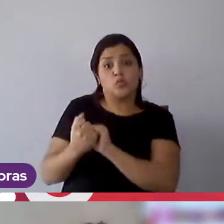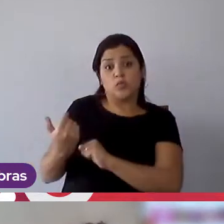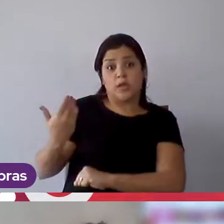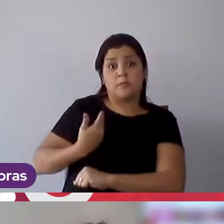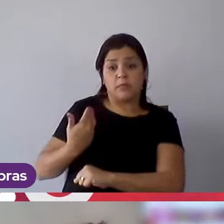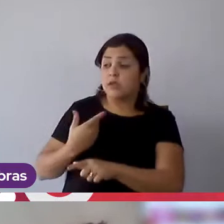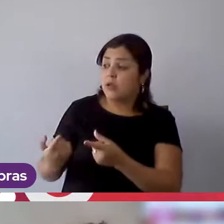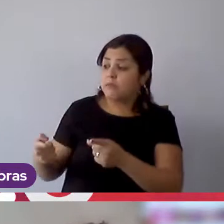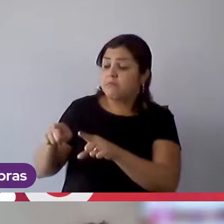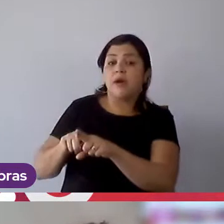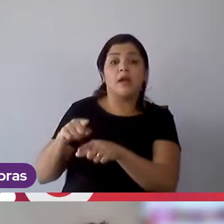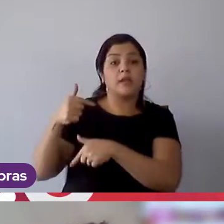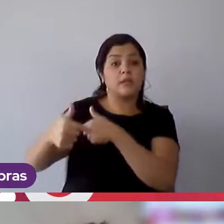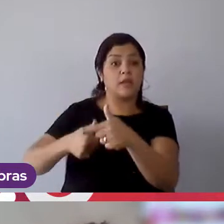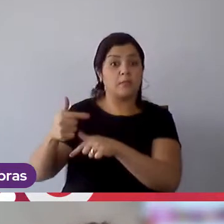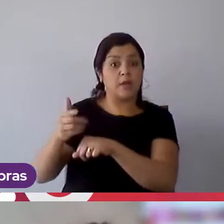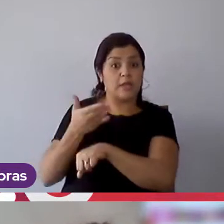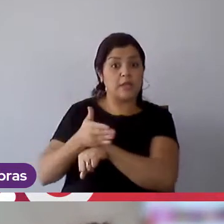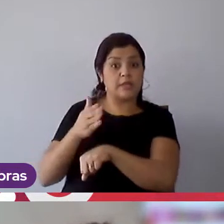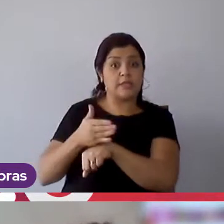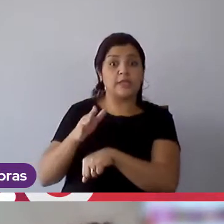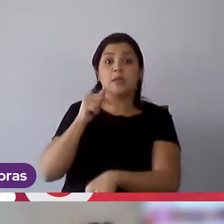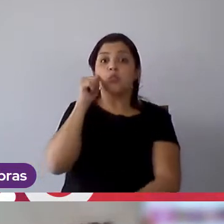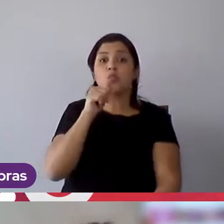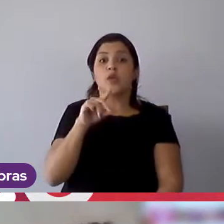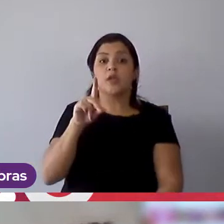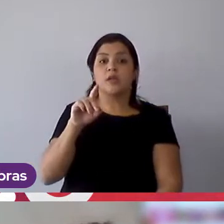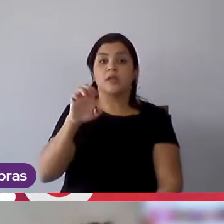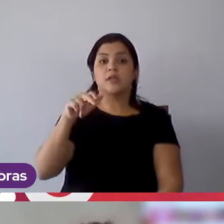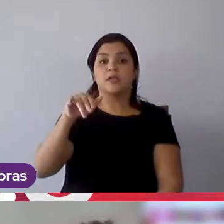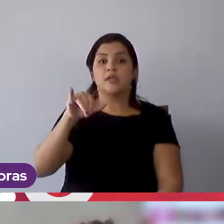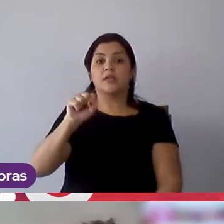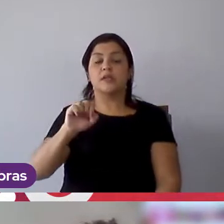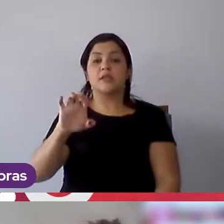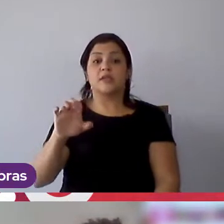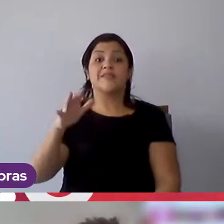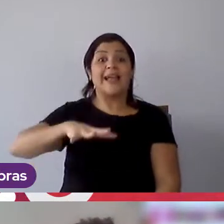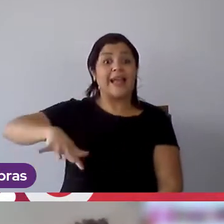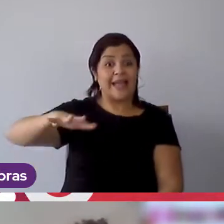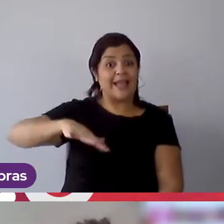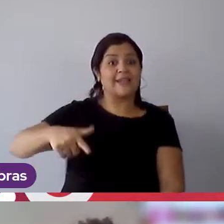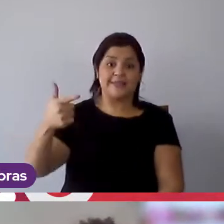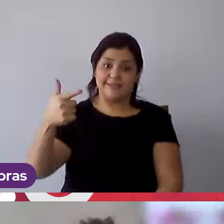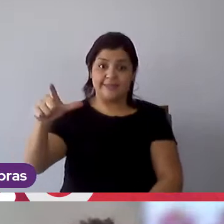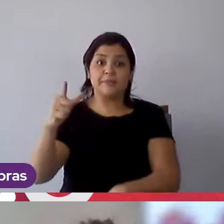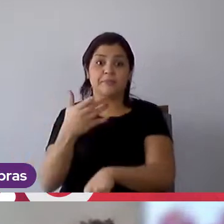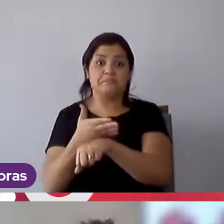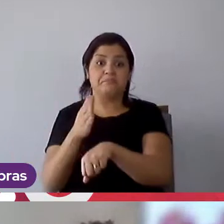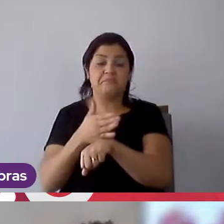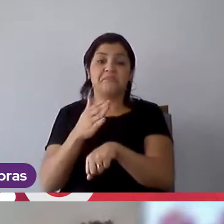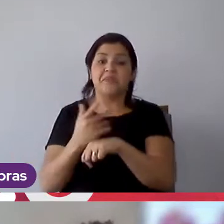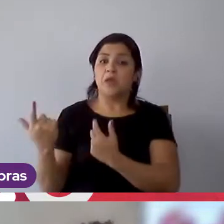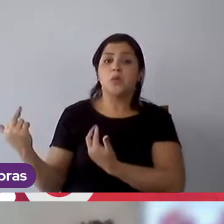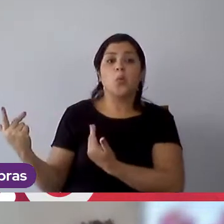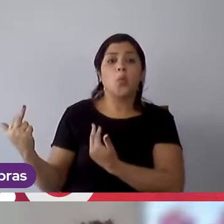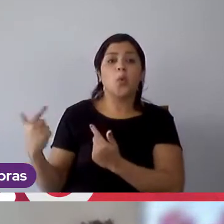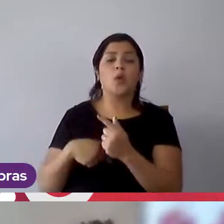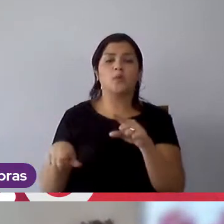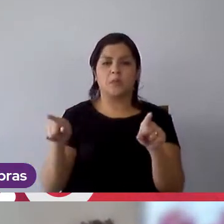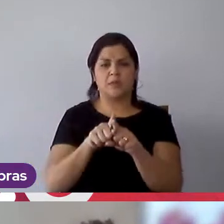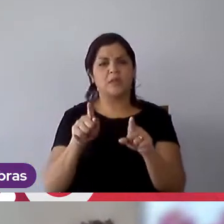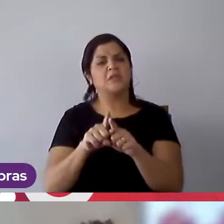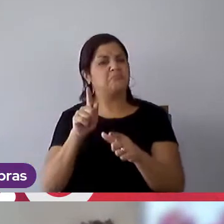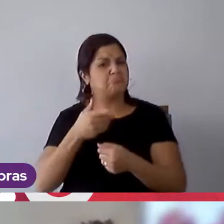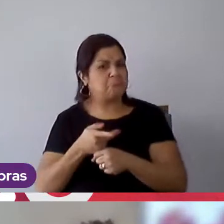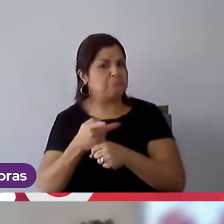converso diretamente, que a estagiária é a Denise, que é outra estagiária também da marca, igual a mim, mas também eu posso recorrer à minha